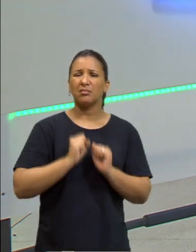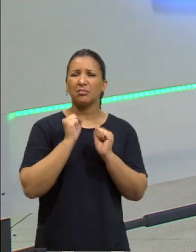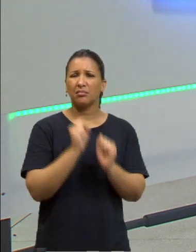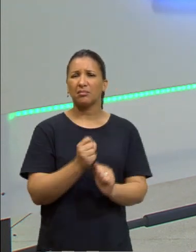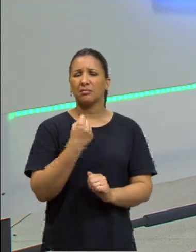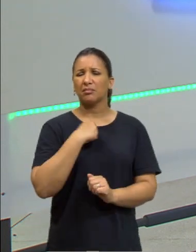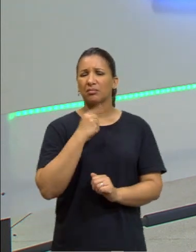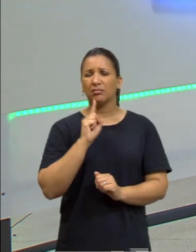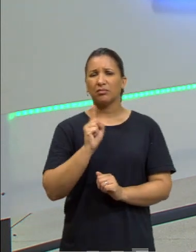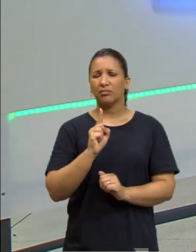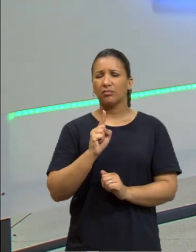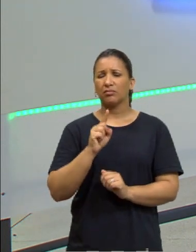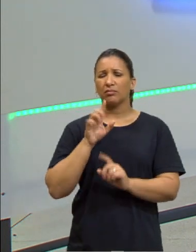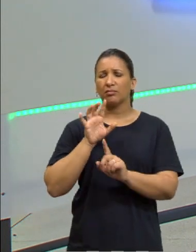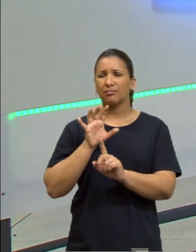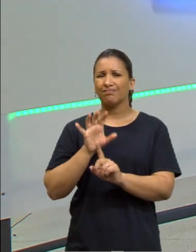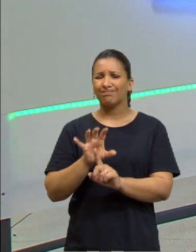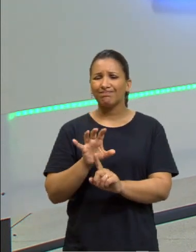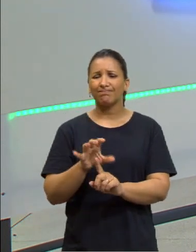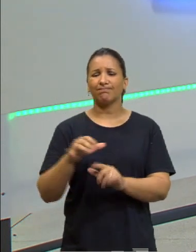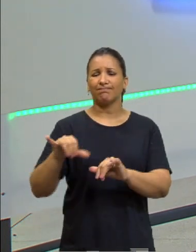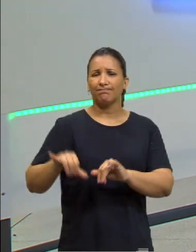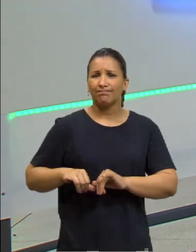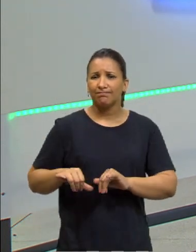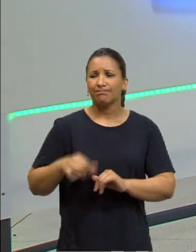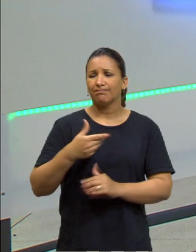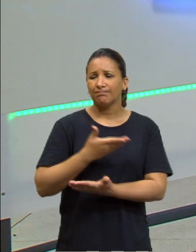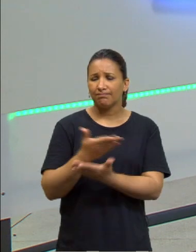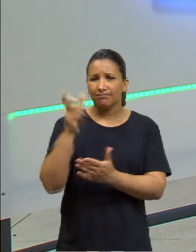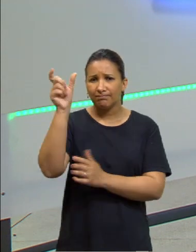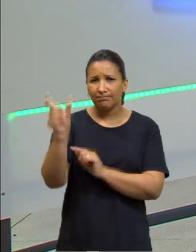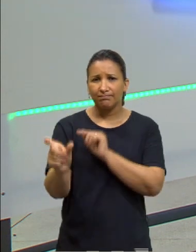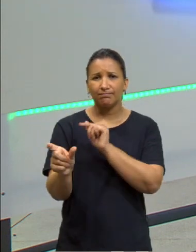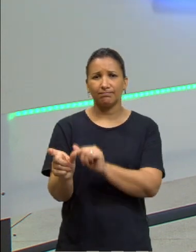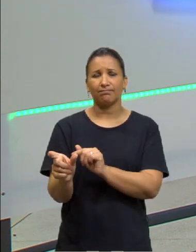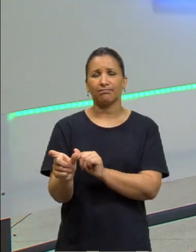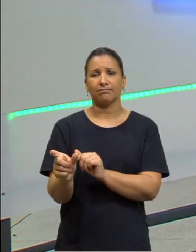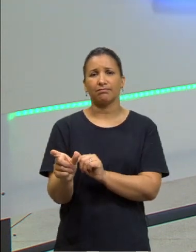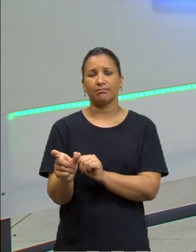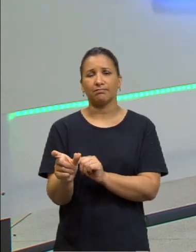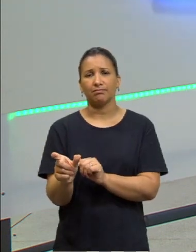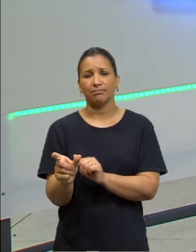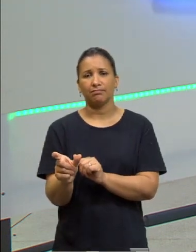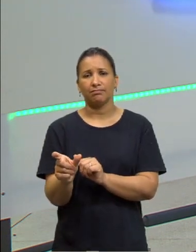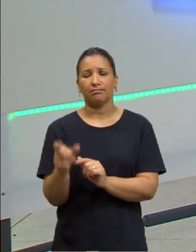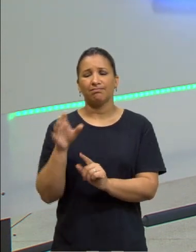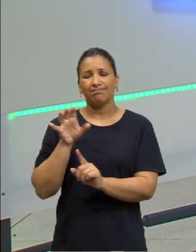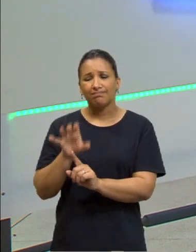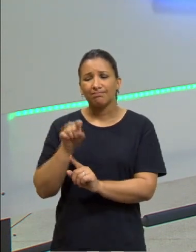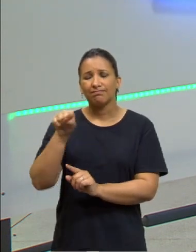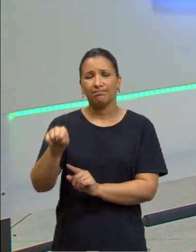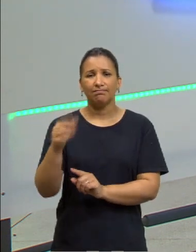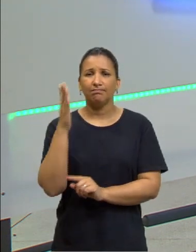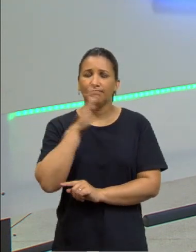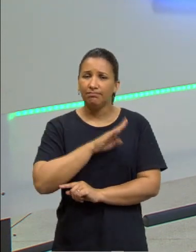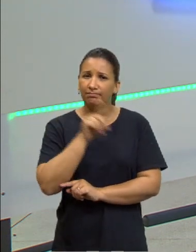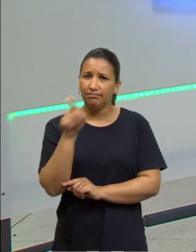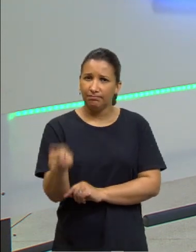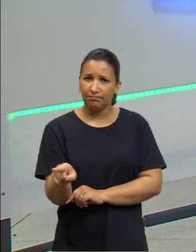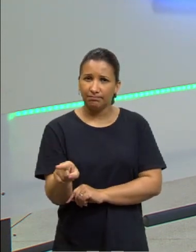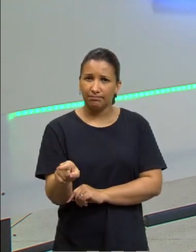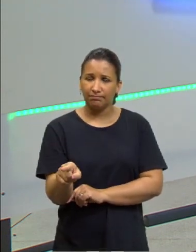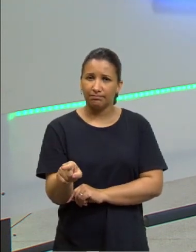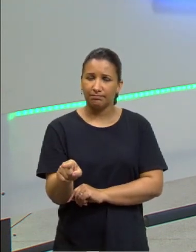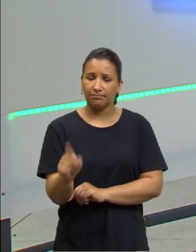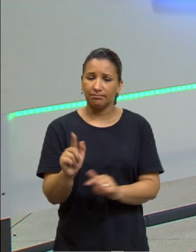eu não vou ferir, não vou machucar, não vou acabar lesando a outra pessoa, causando um dano a ela. Então, se a minha